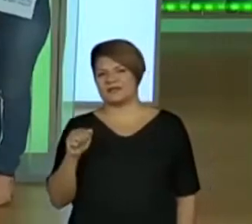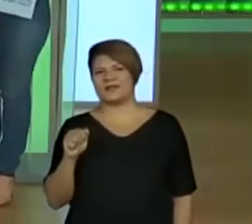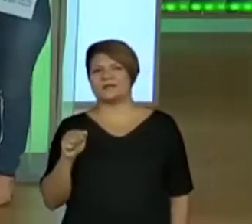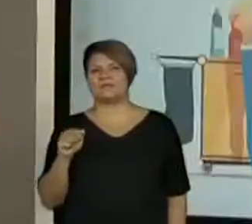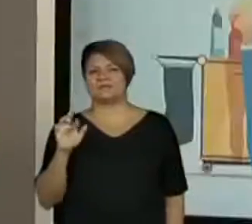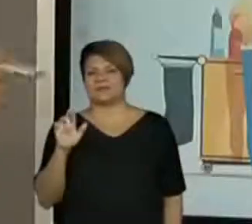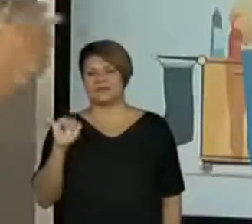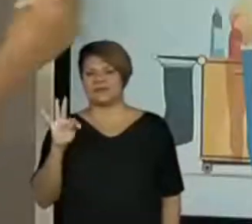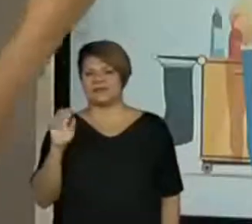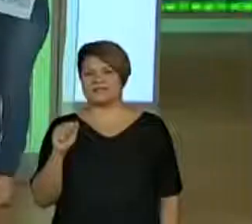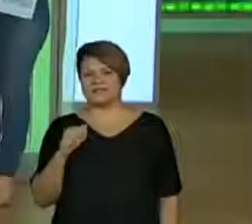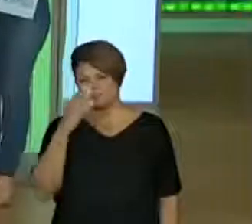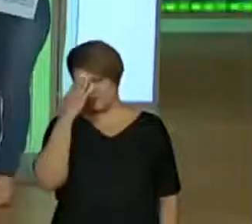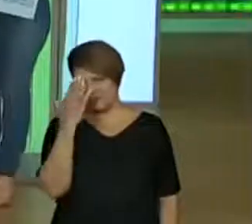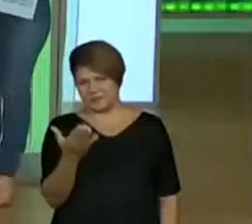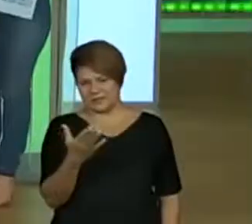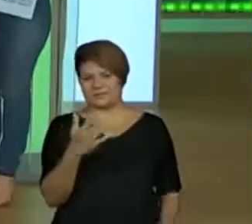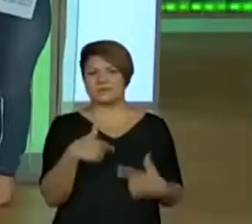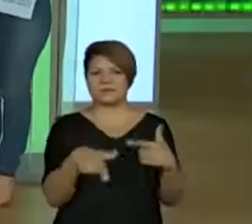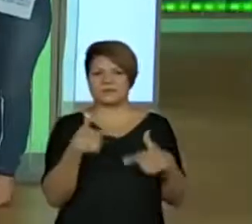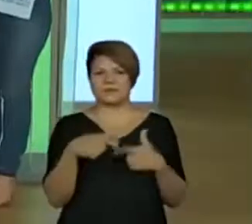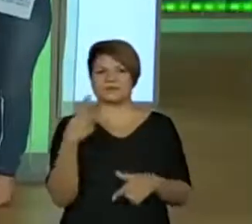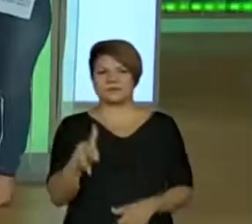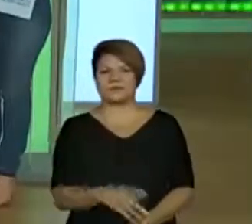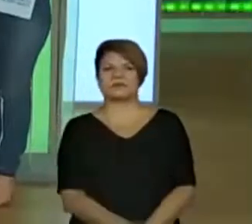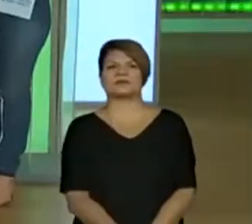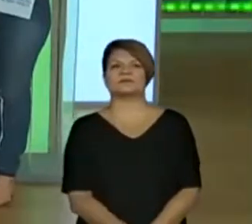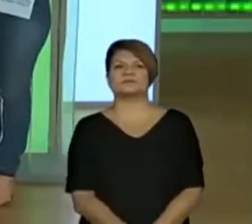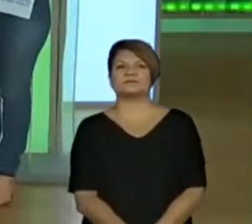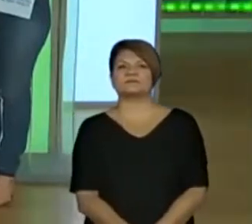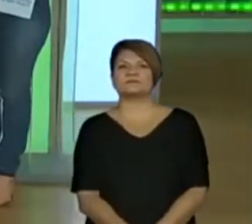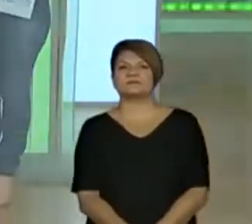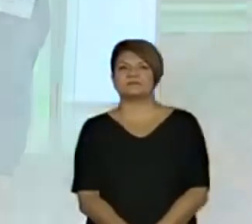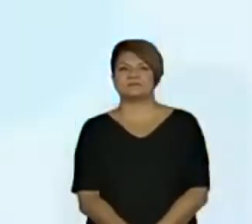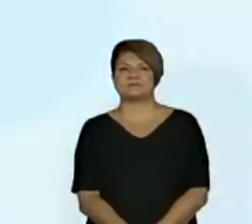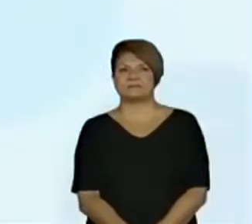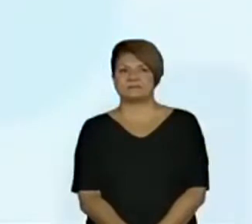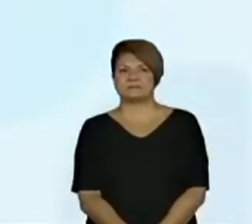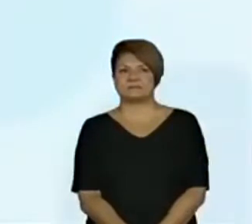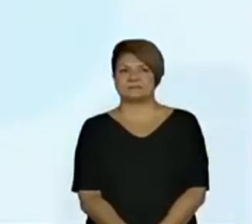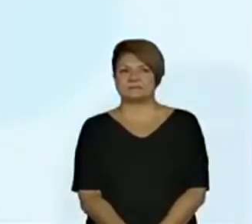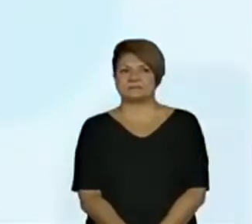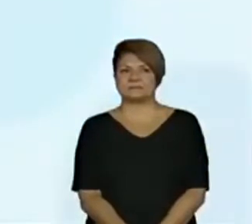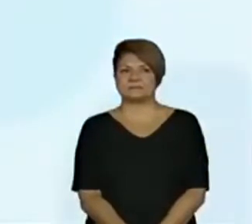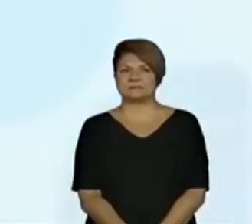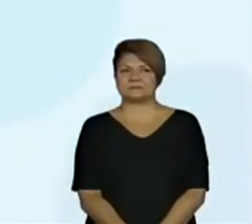Muito obrigada pelo trabalho de vocês, tá? Eu vou escrever aqui, agente...